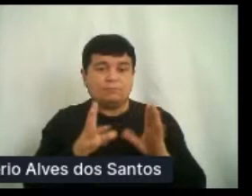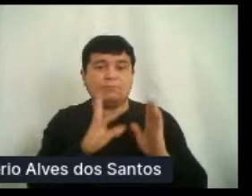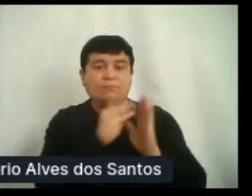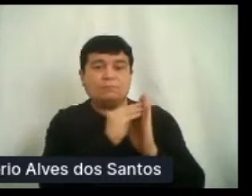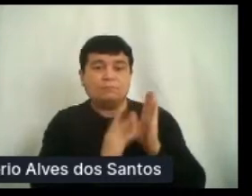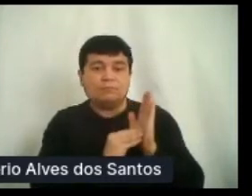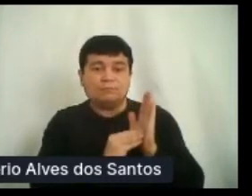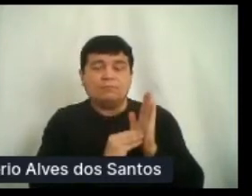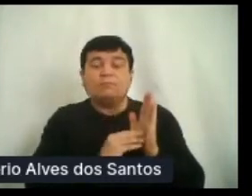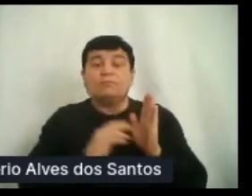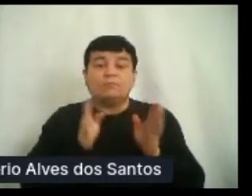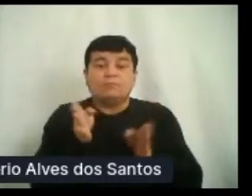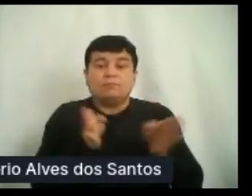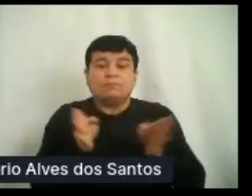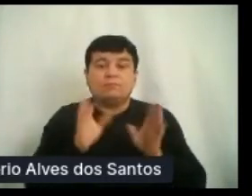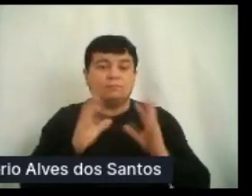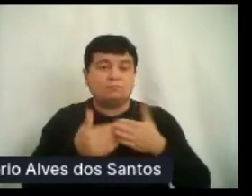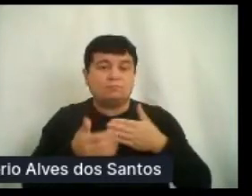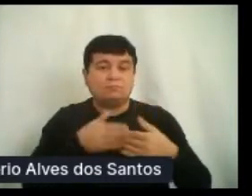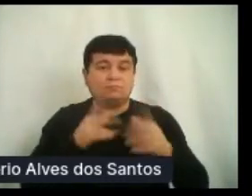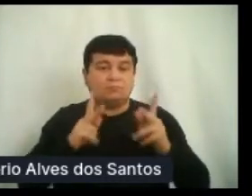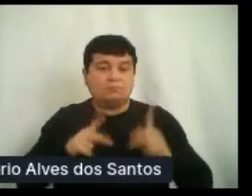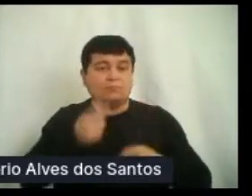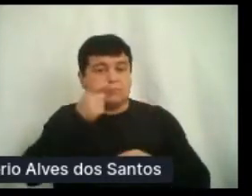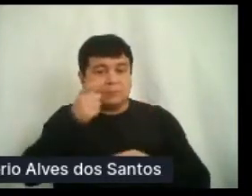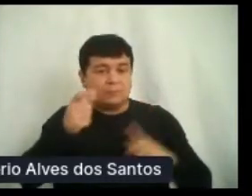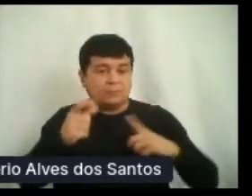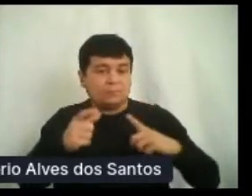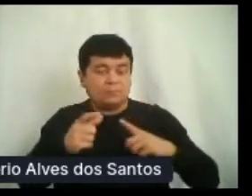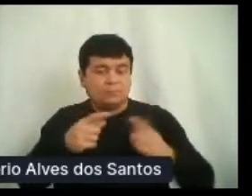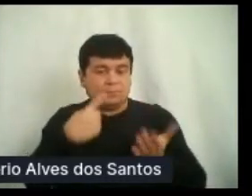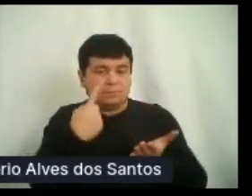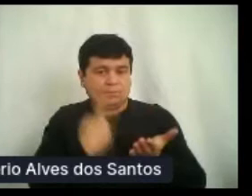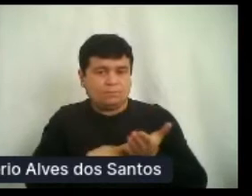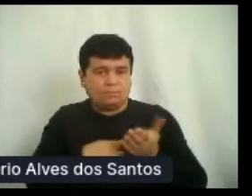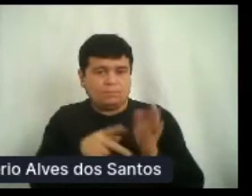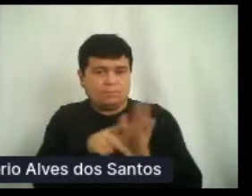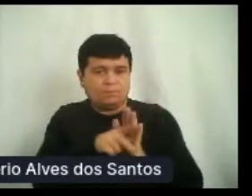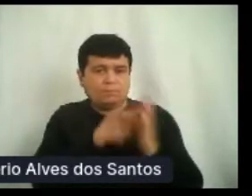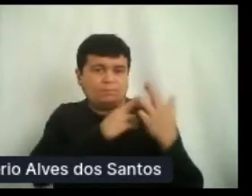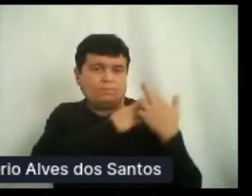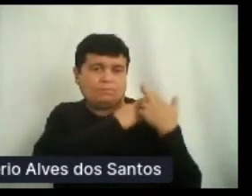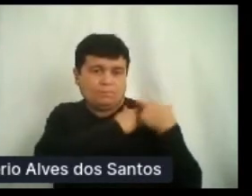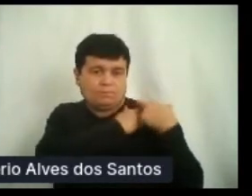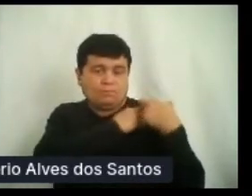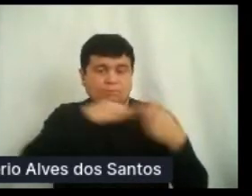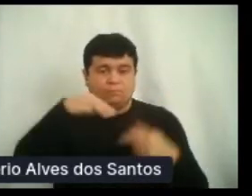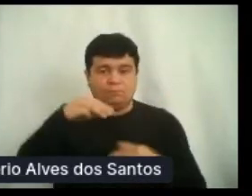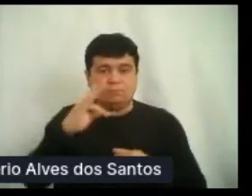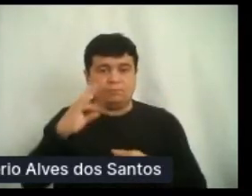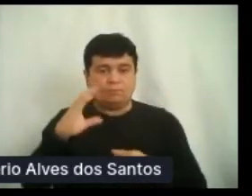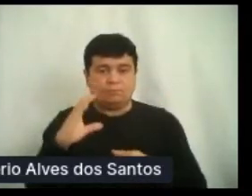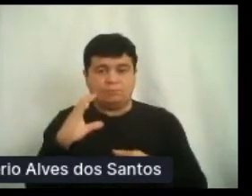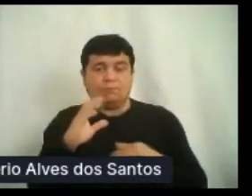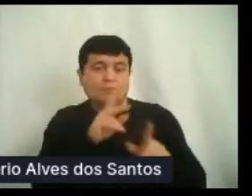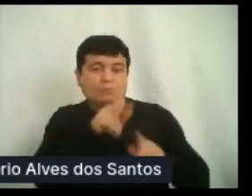todos que tiverem interesse, reafirmando o compromisso do MTC com as comunidades e com o público que nos acompanha